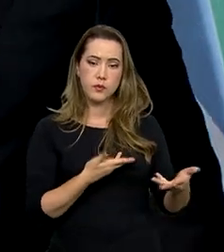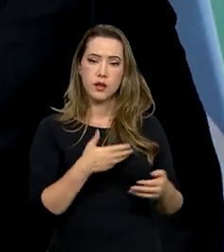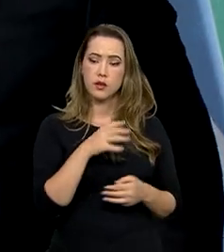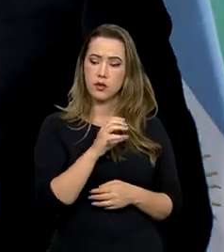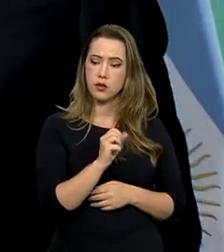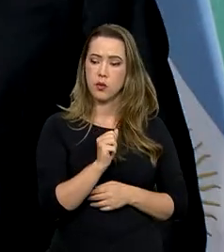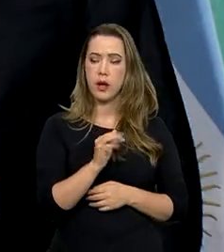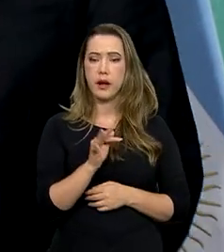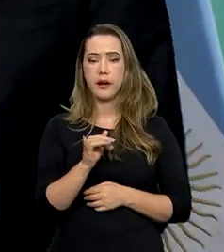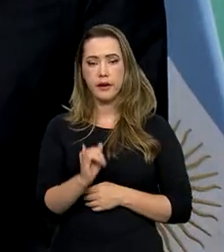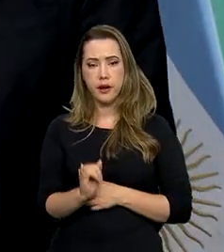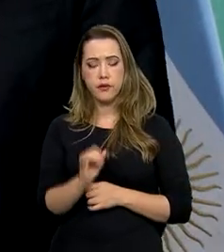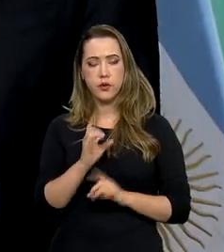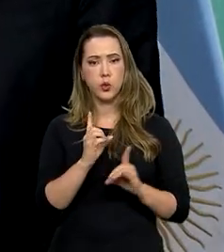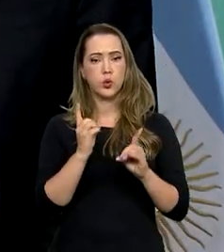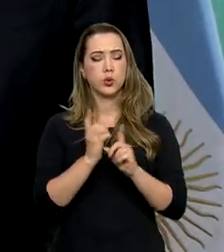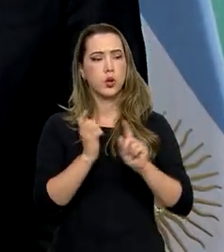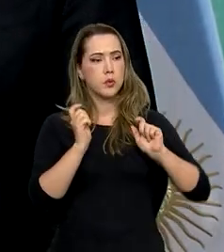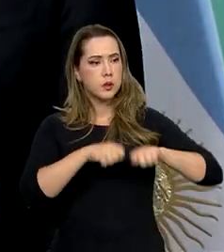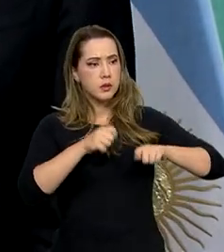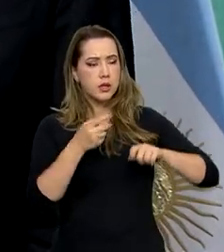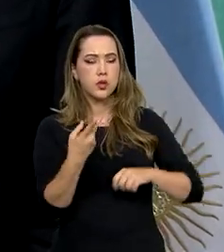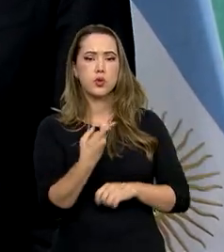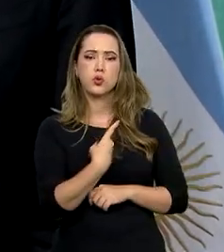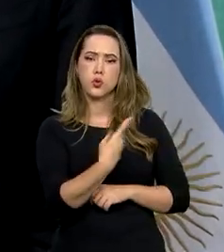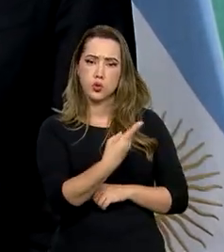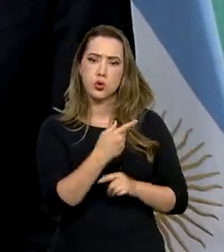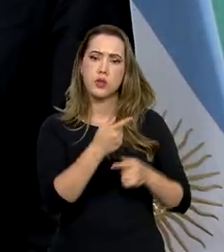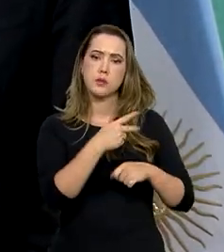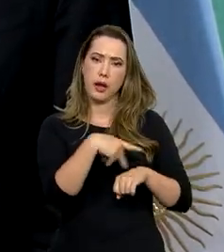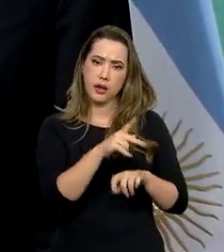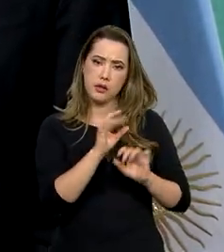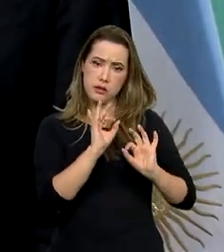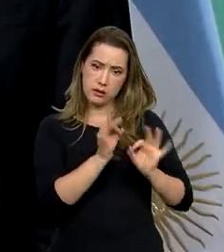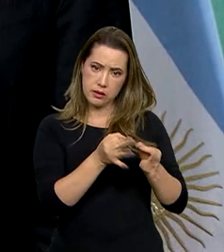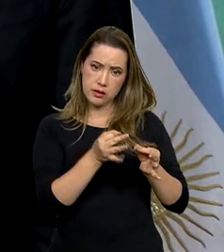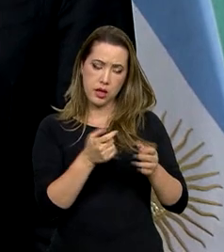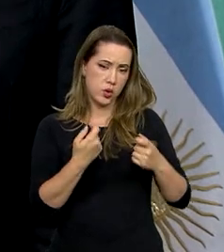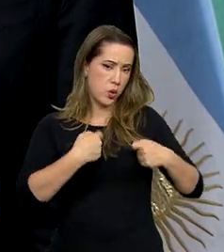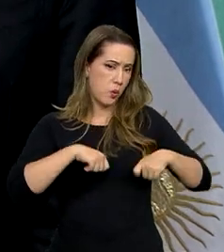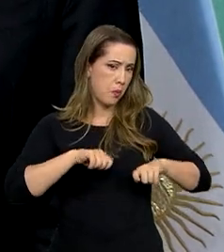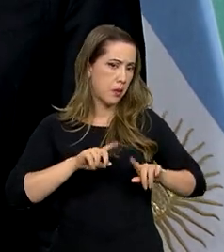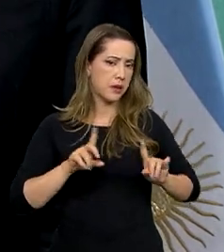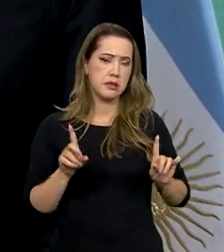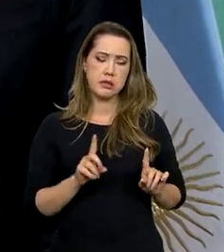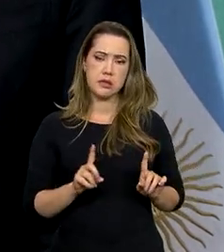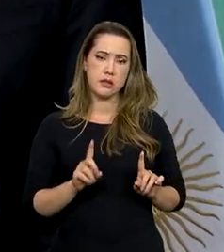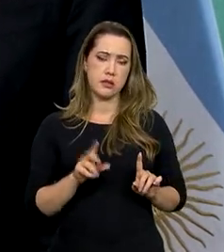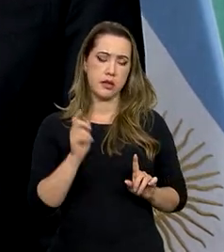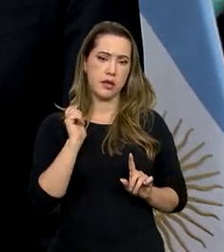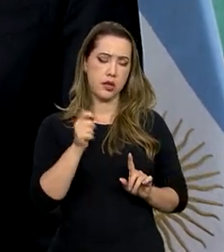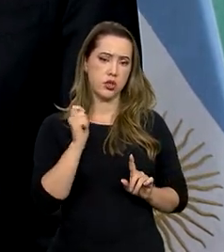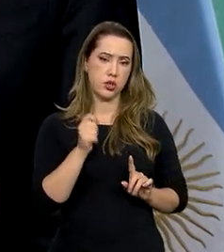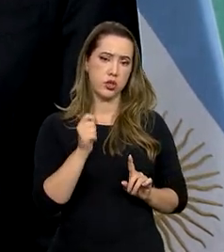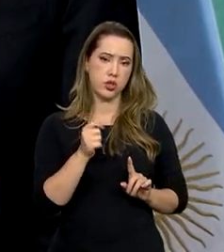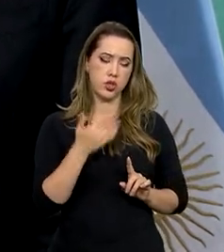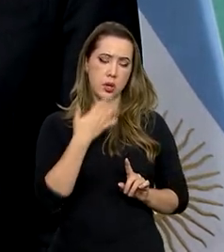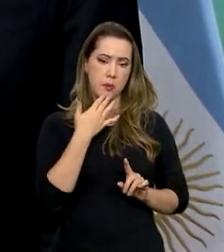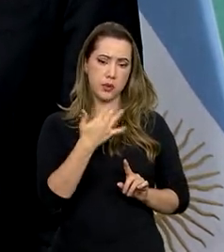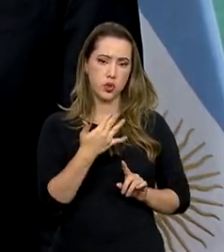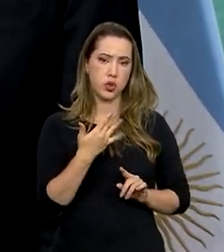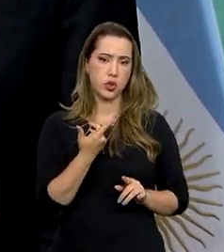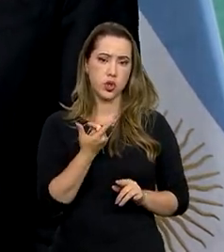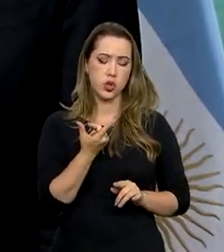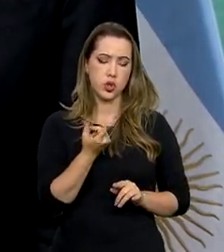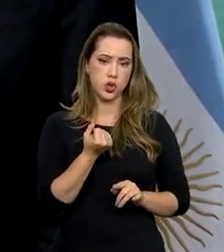de restabelecer o fluxo comercial entre os dois países sem a necessidade da Argentina abrir mão de